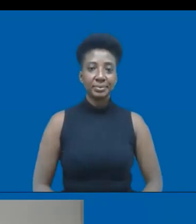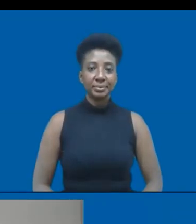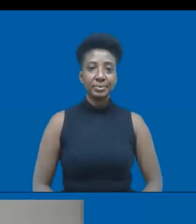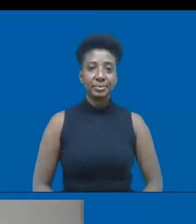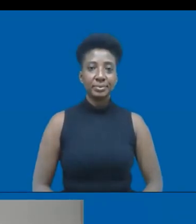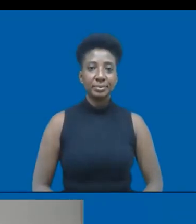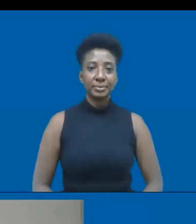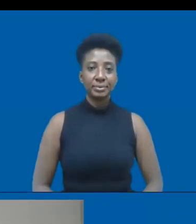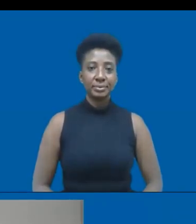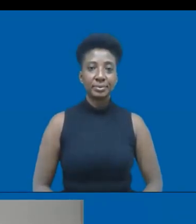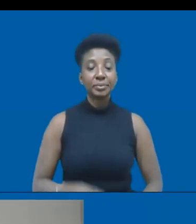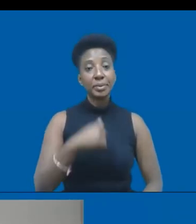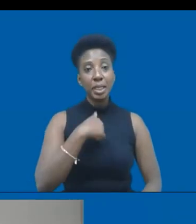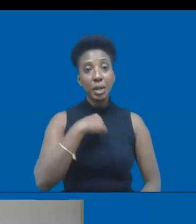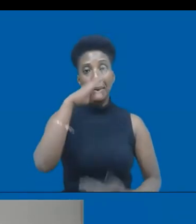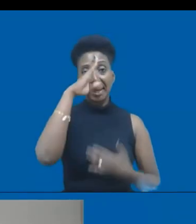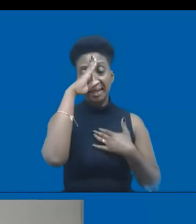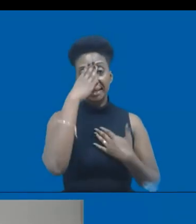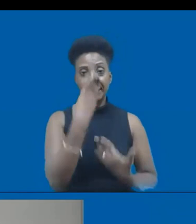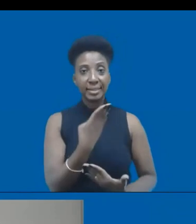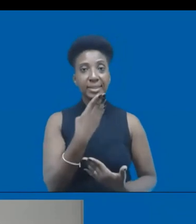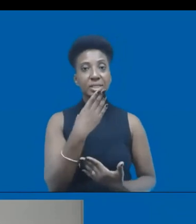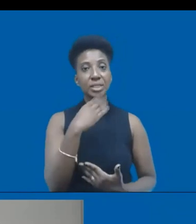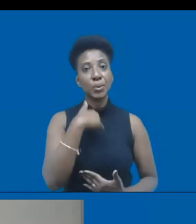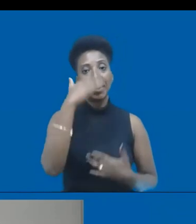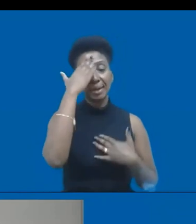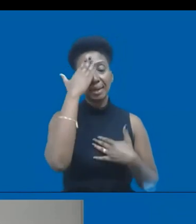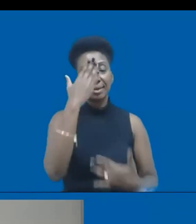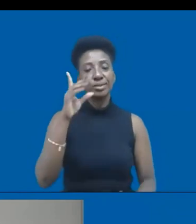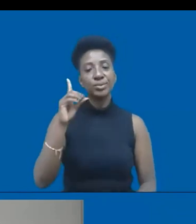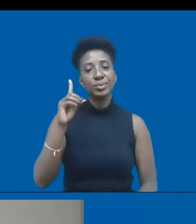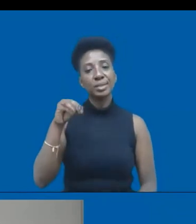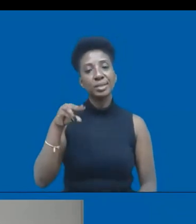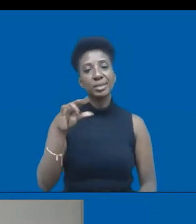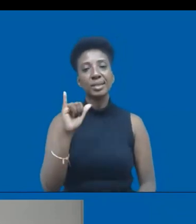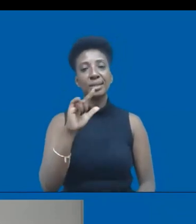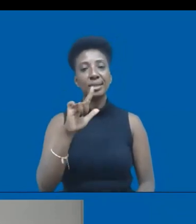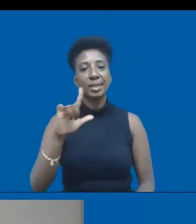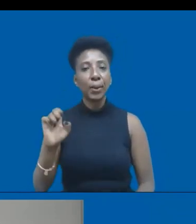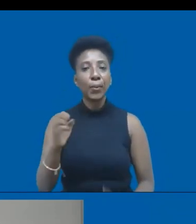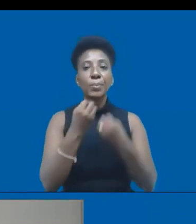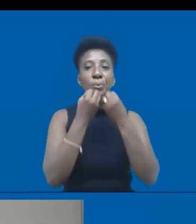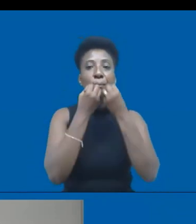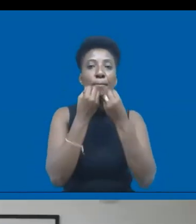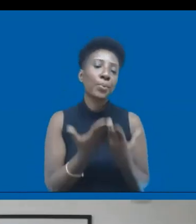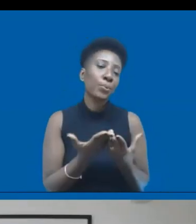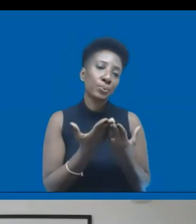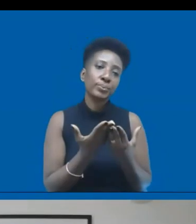Isadora, retorna Eu é que agradeço, Daniel. Muito, muito obrigada. Sempre muito bom te ouvir. É muito bom